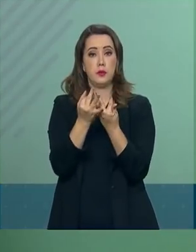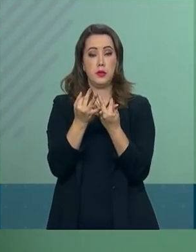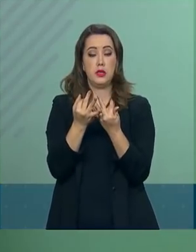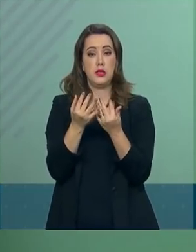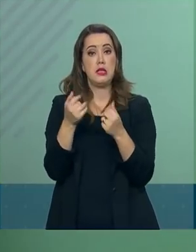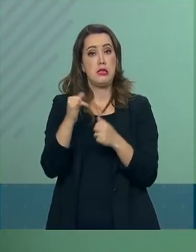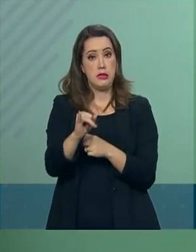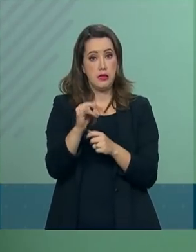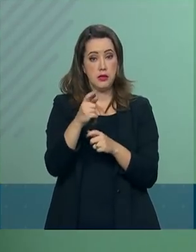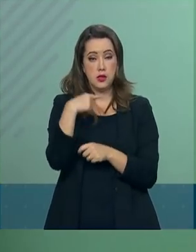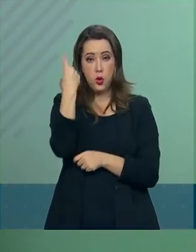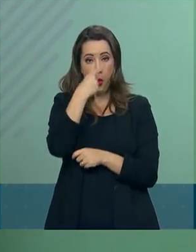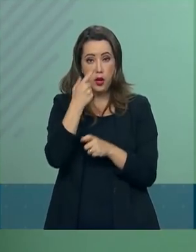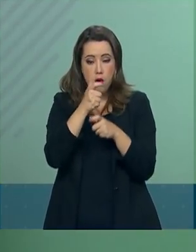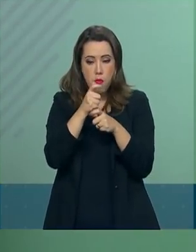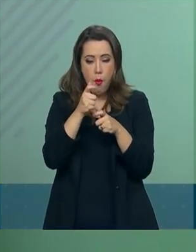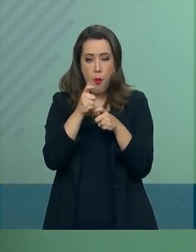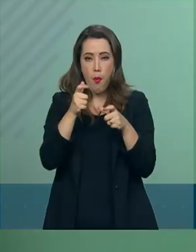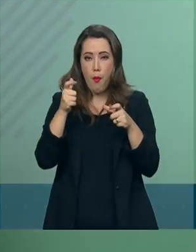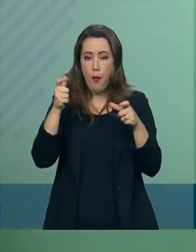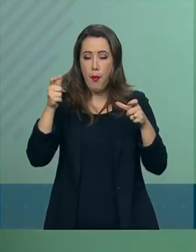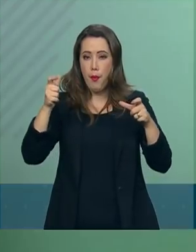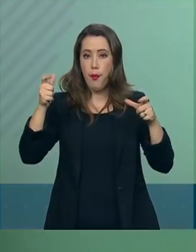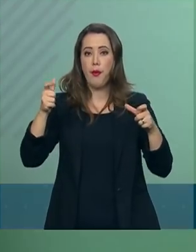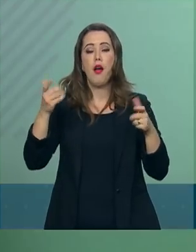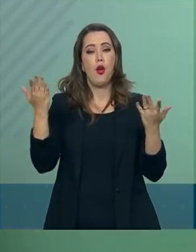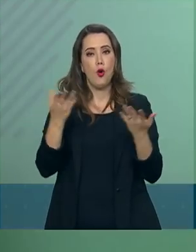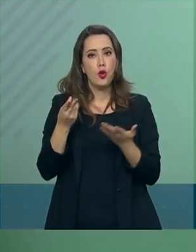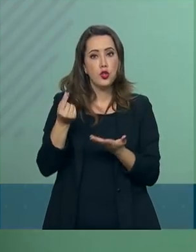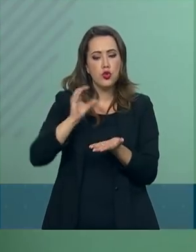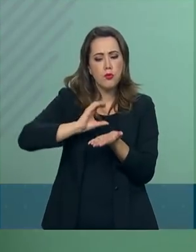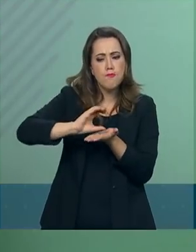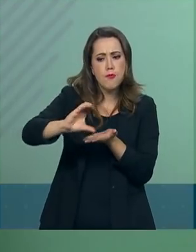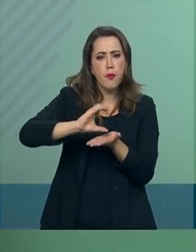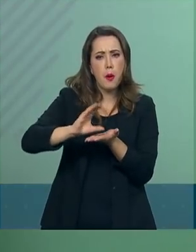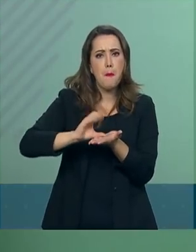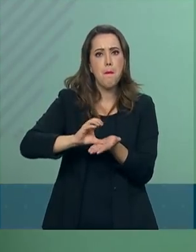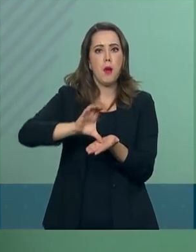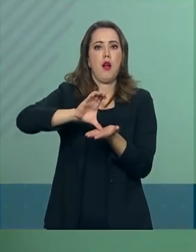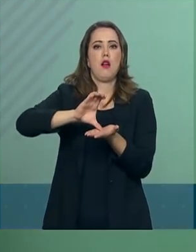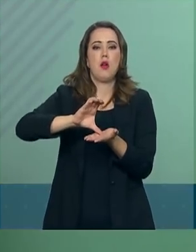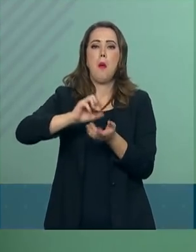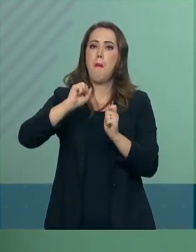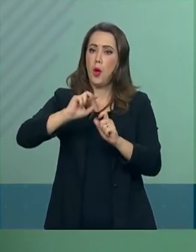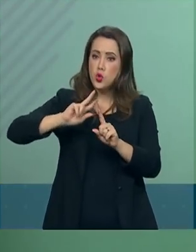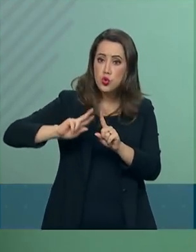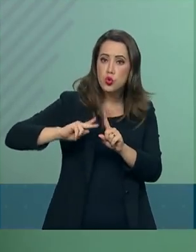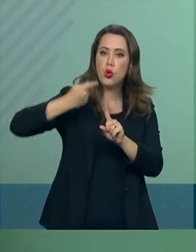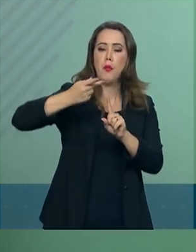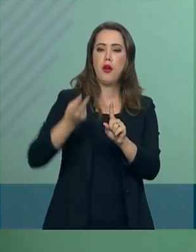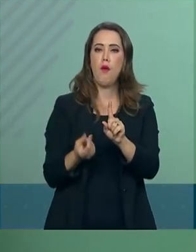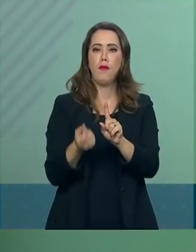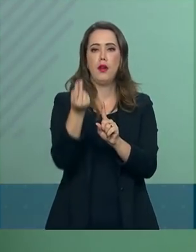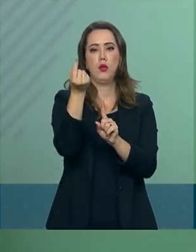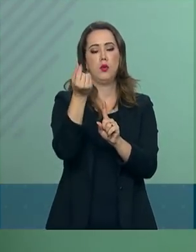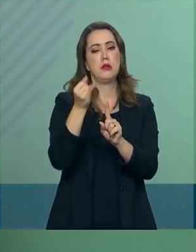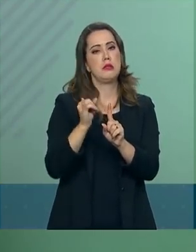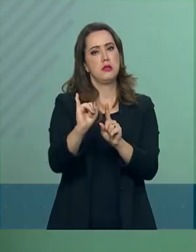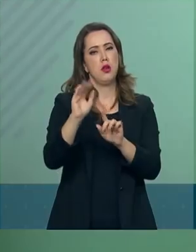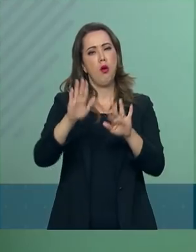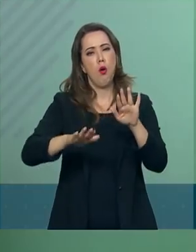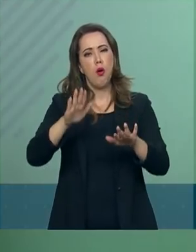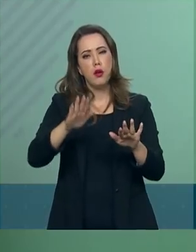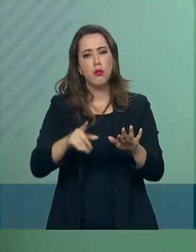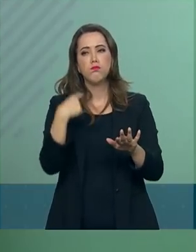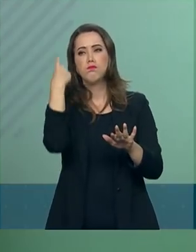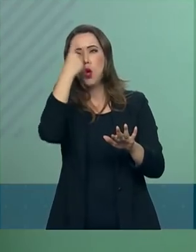do governo federal. Os repasses podem chegar a dobrar de valor, dependendo da